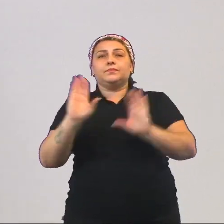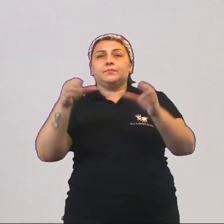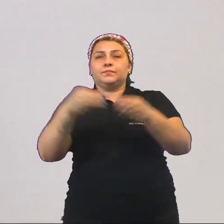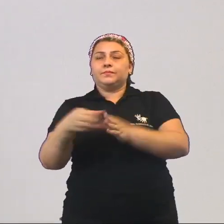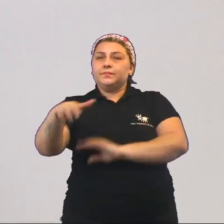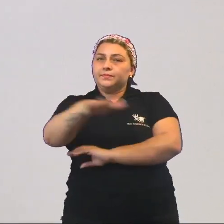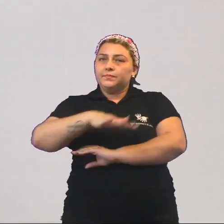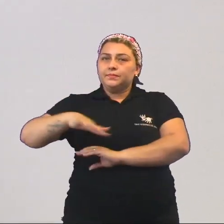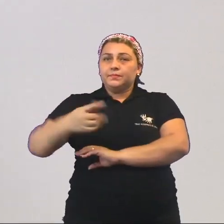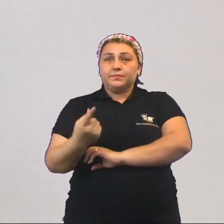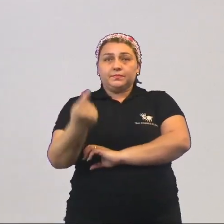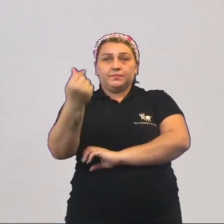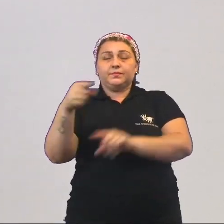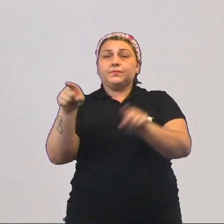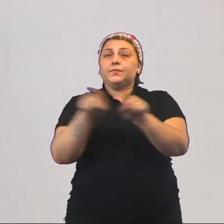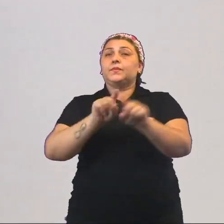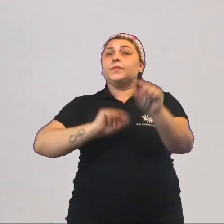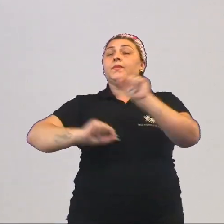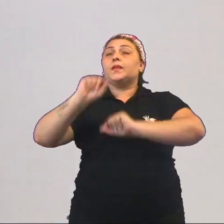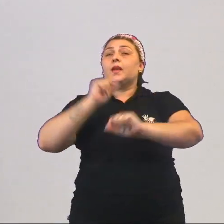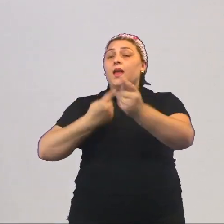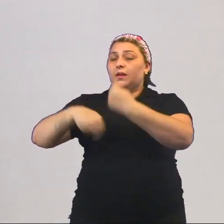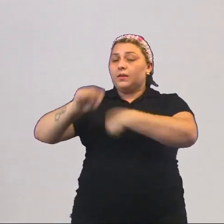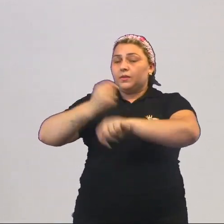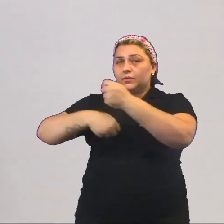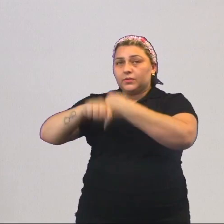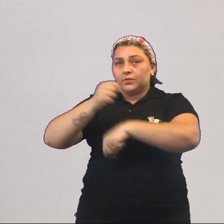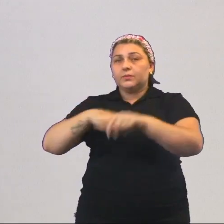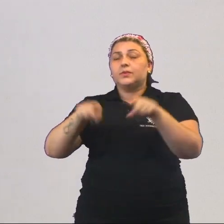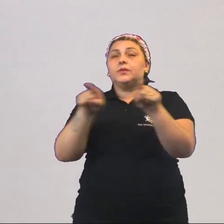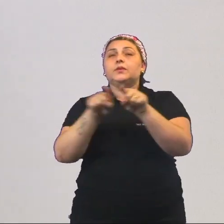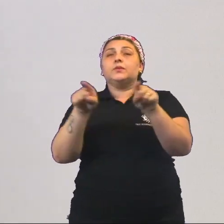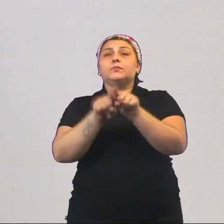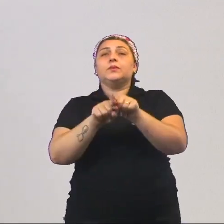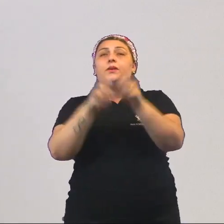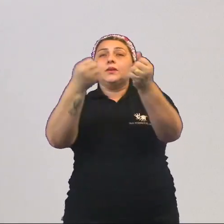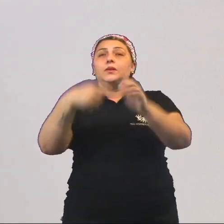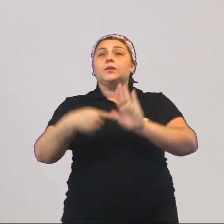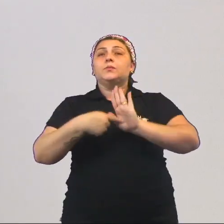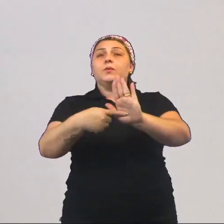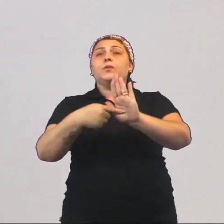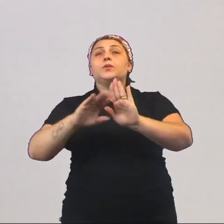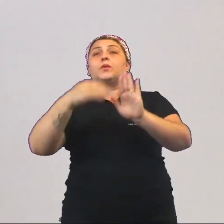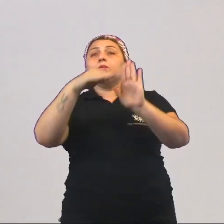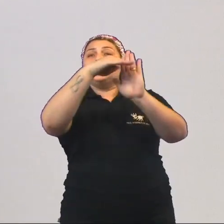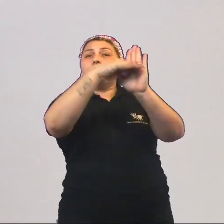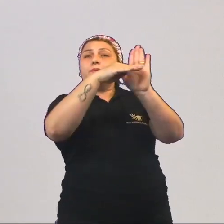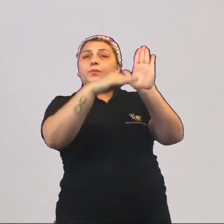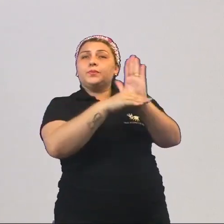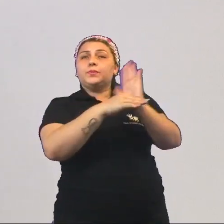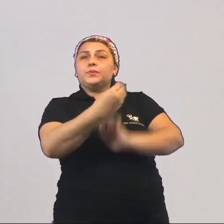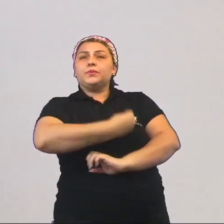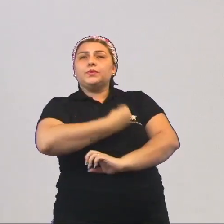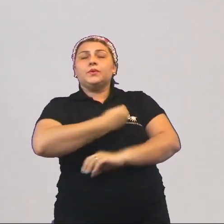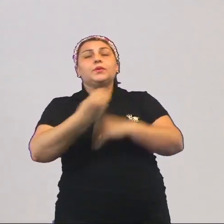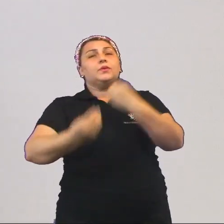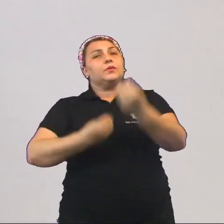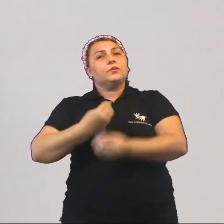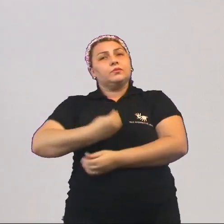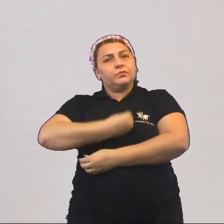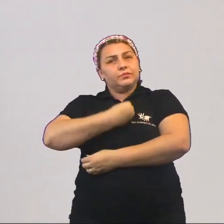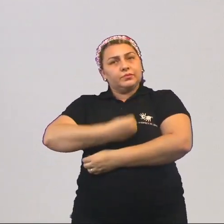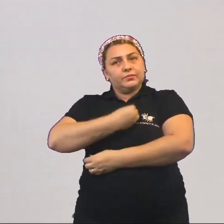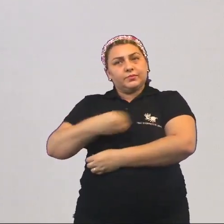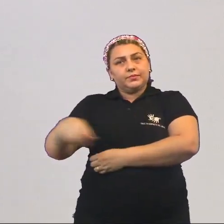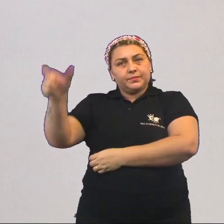classe social. O poder econômico, ele acaba definindo qual o padrão de vida. Como que essa pessoa